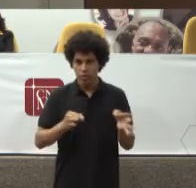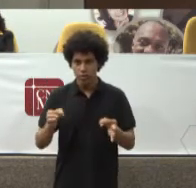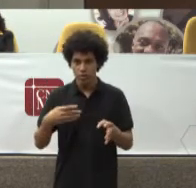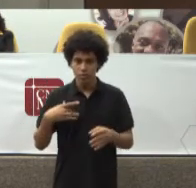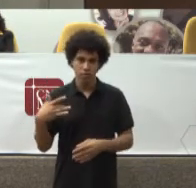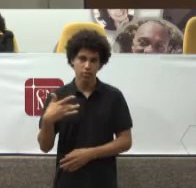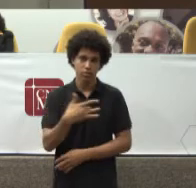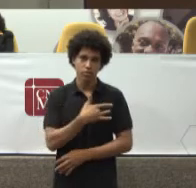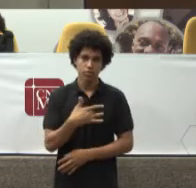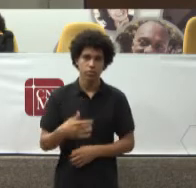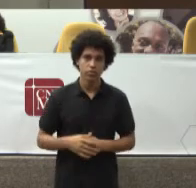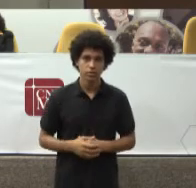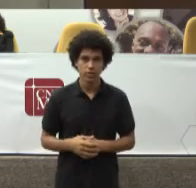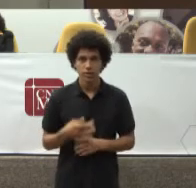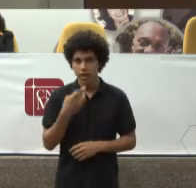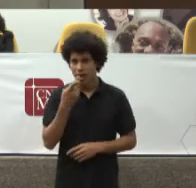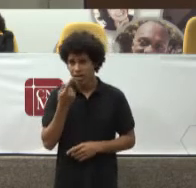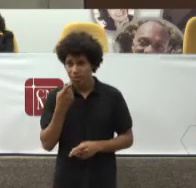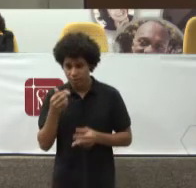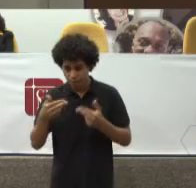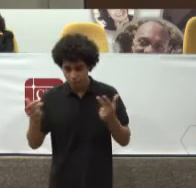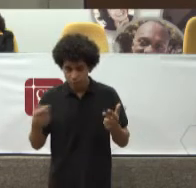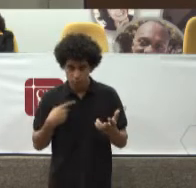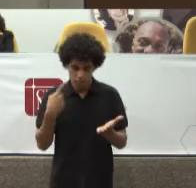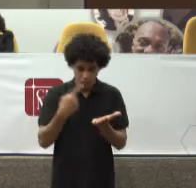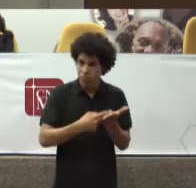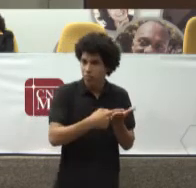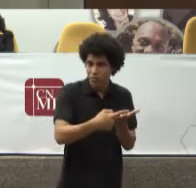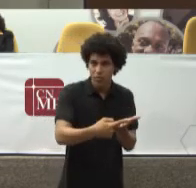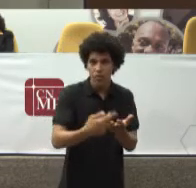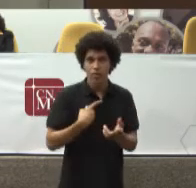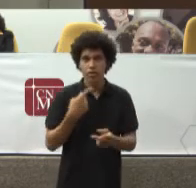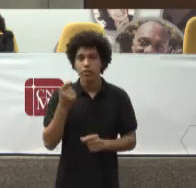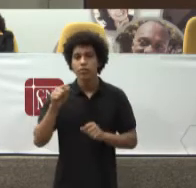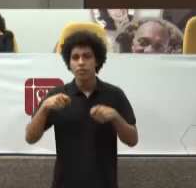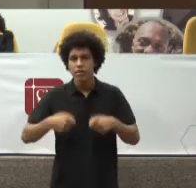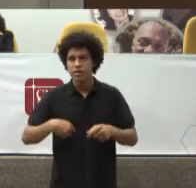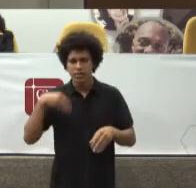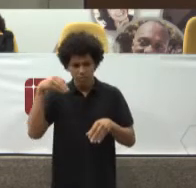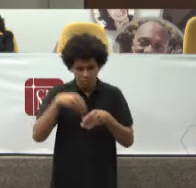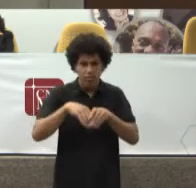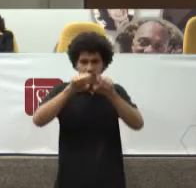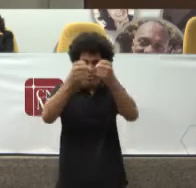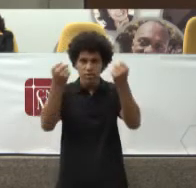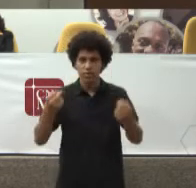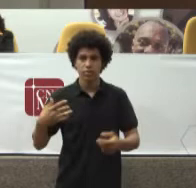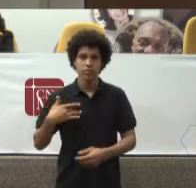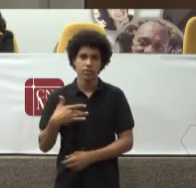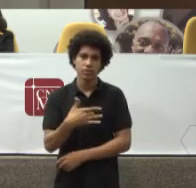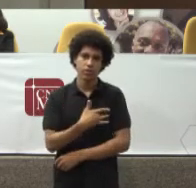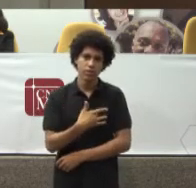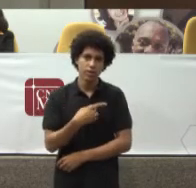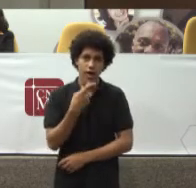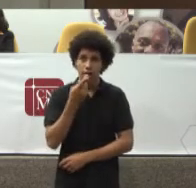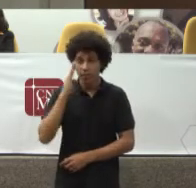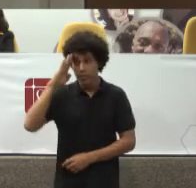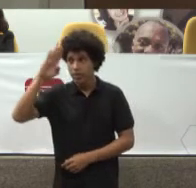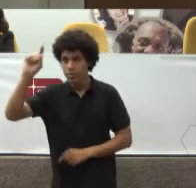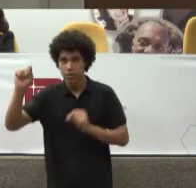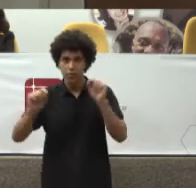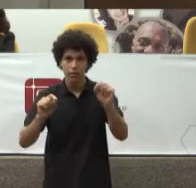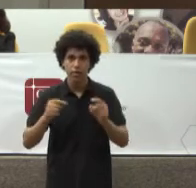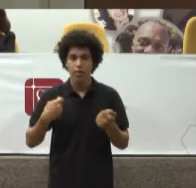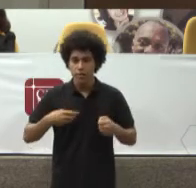ela traça Algumas premissas Daquilo que deve ser Um sistema de saúde E fala fundamentalmente Que deve tratar De garantir